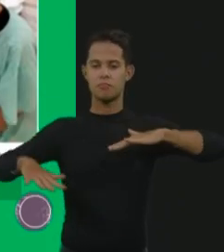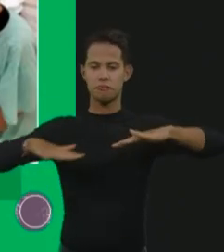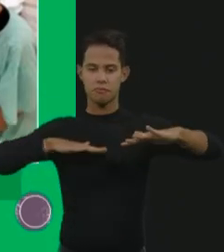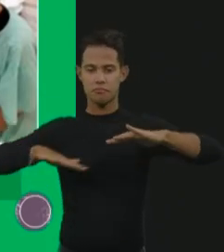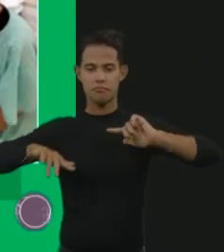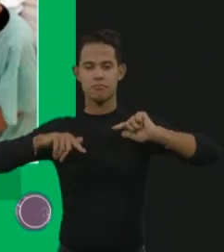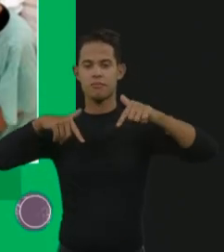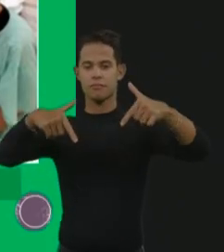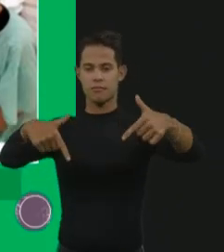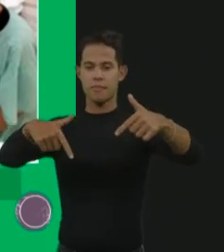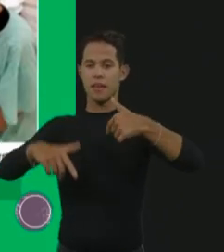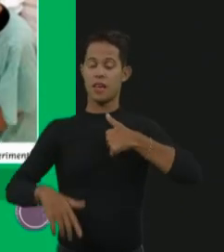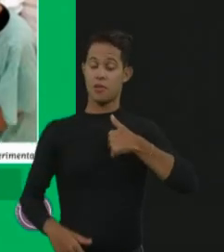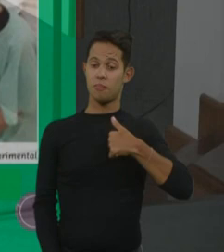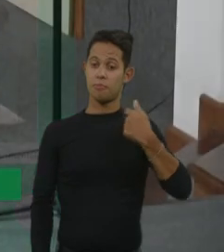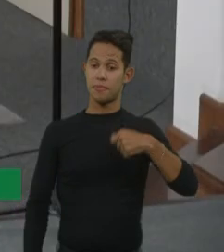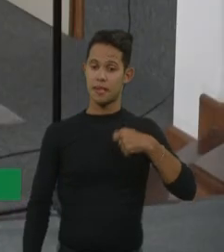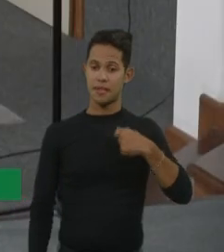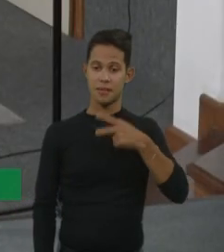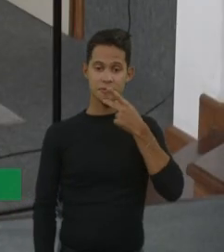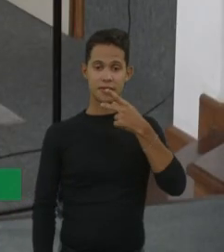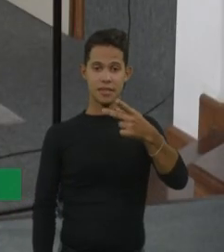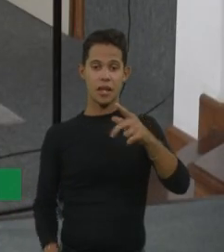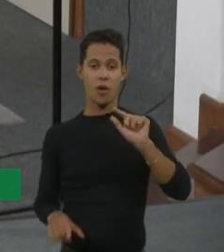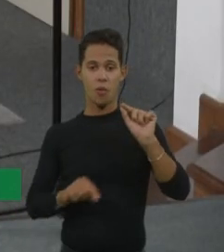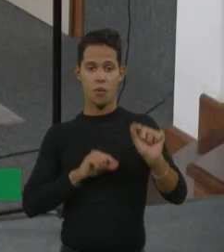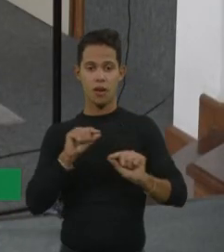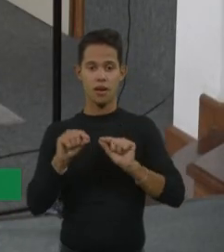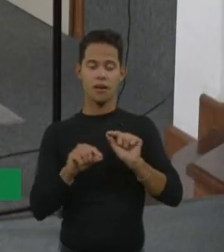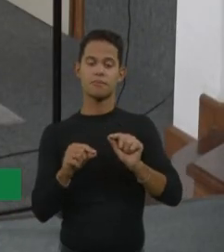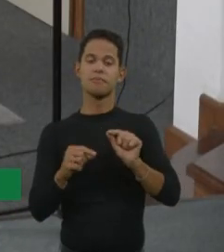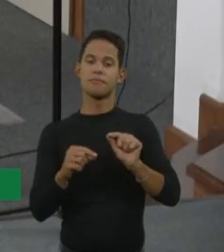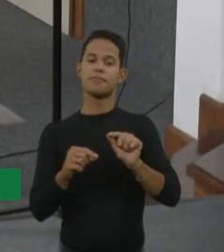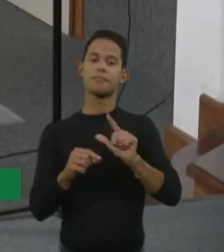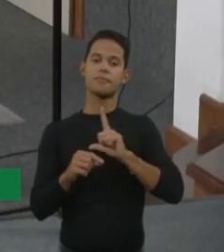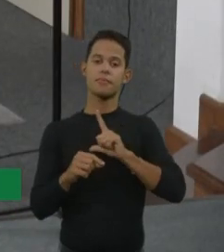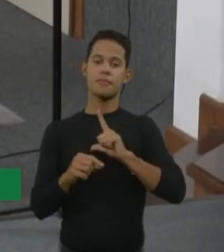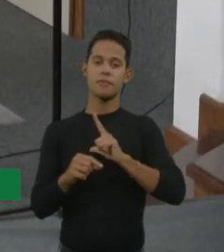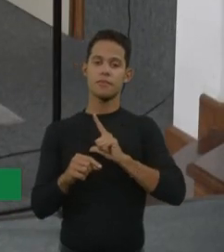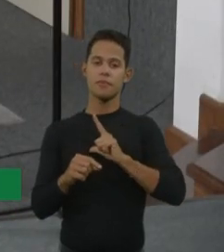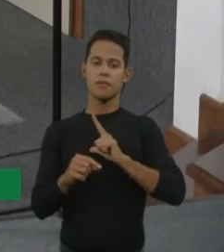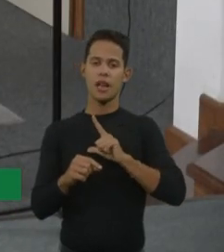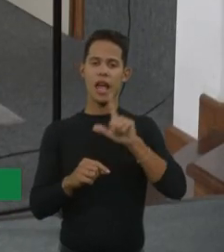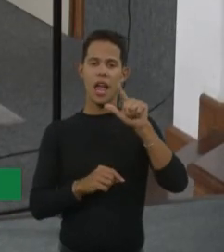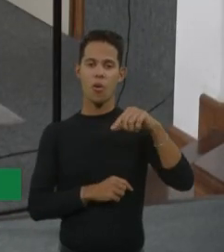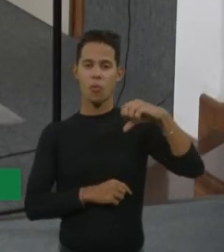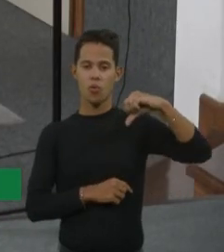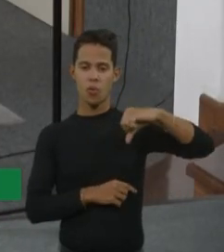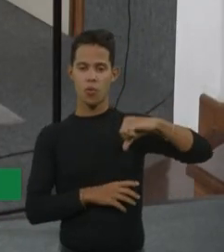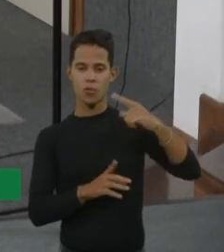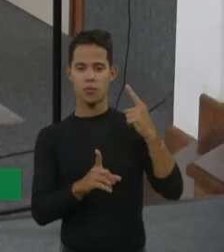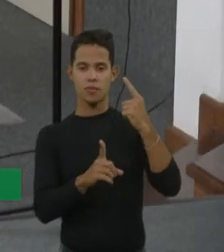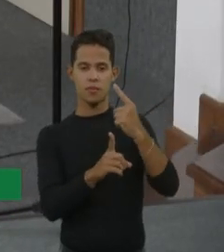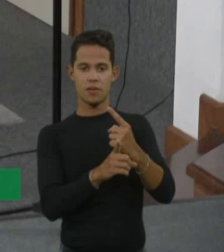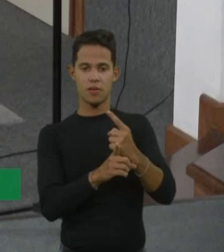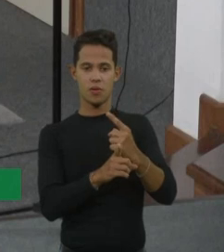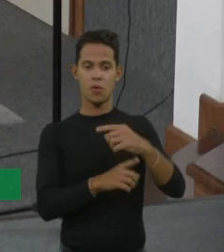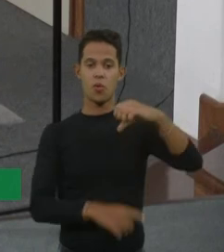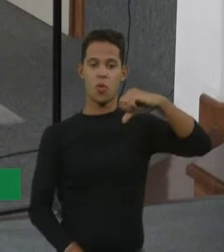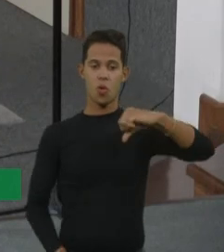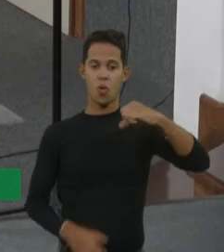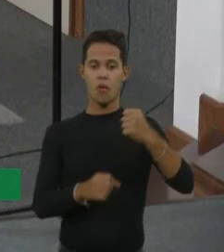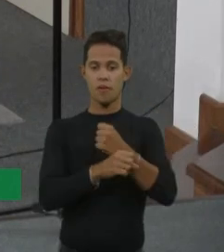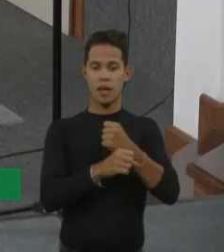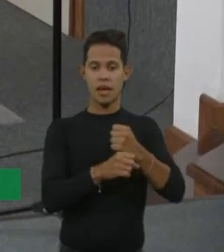eu tenho que contar para vocês, eu sempre conto, aqui está gravado pela, esse aqui é o nono, eu encontro isso, né, anos eu falo a mesma